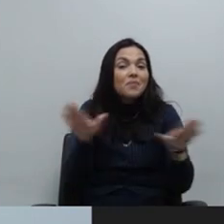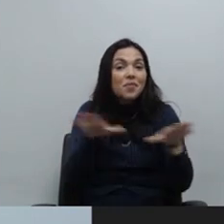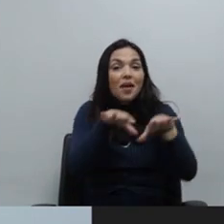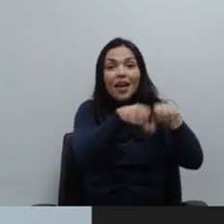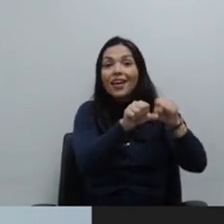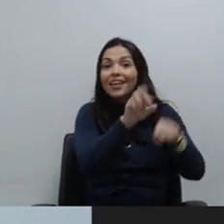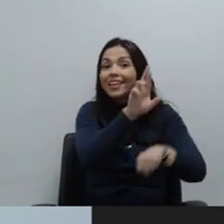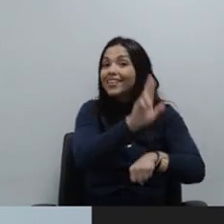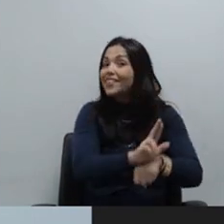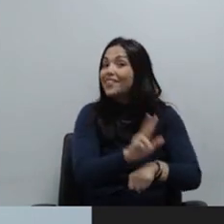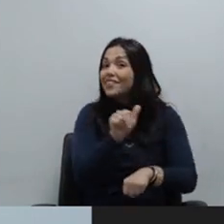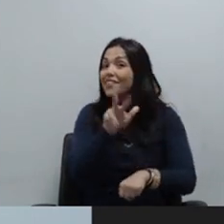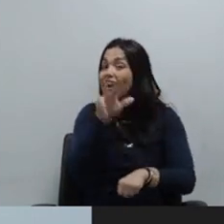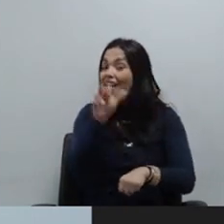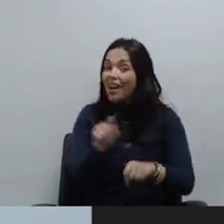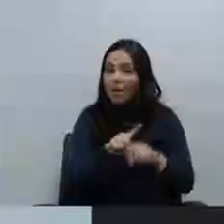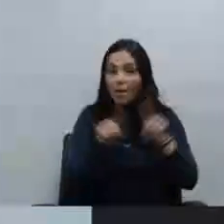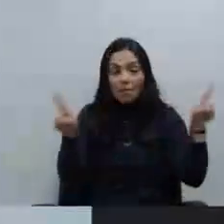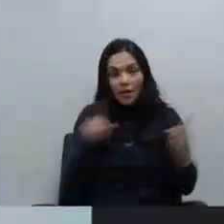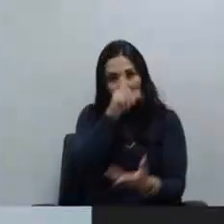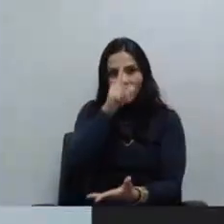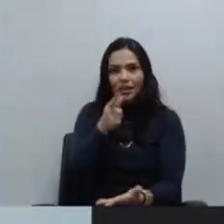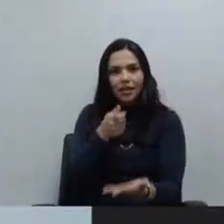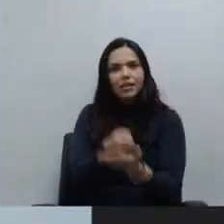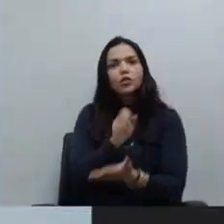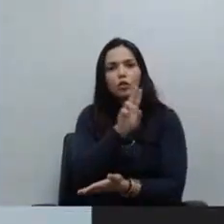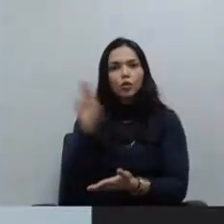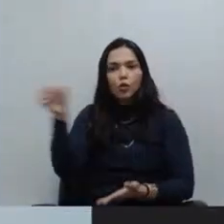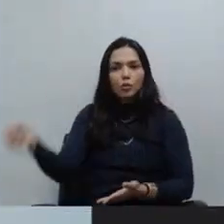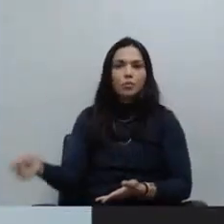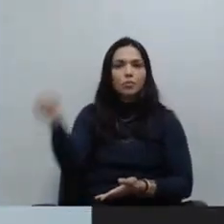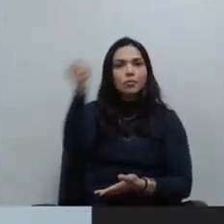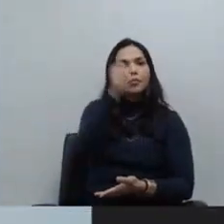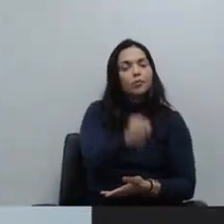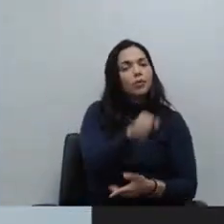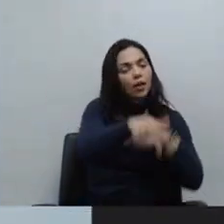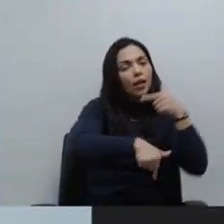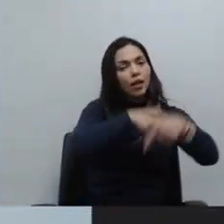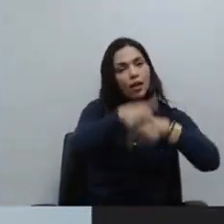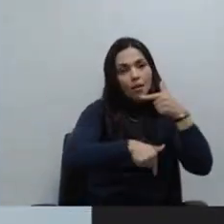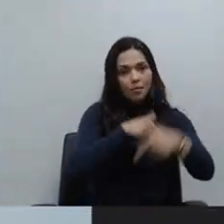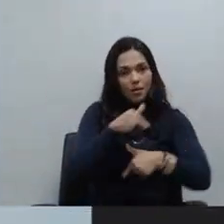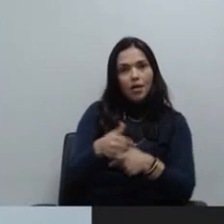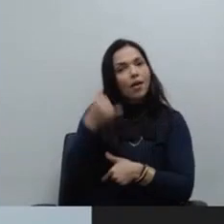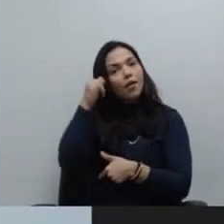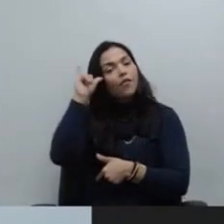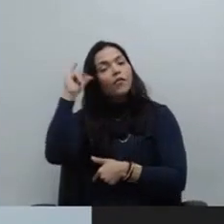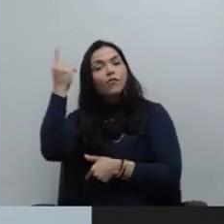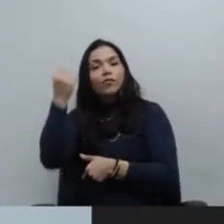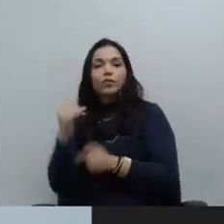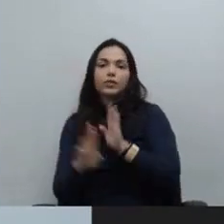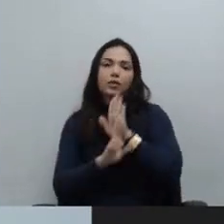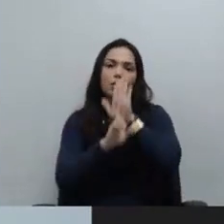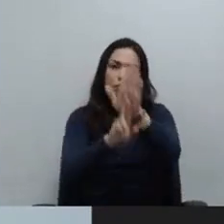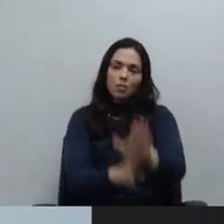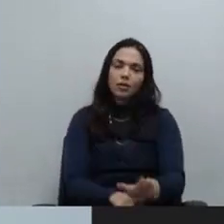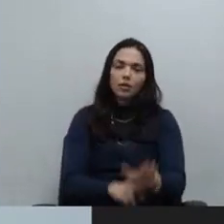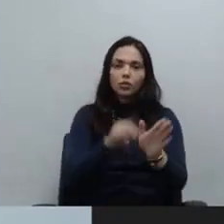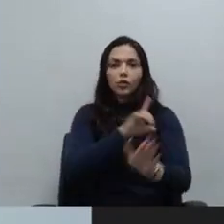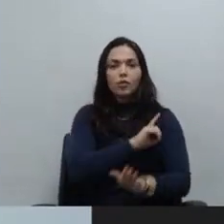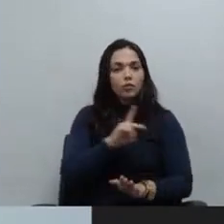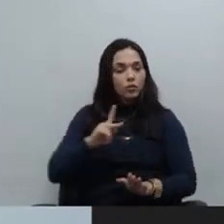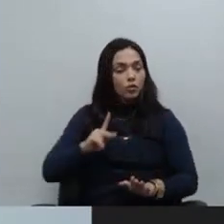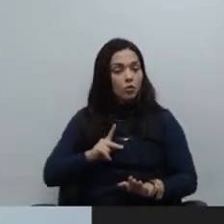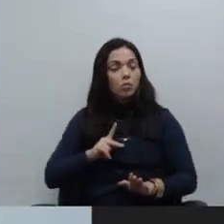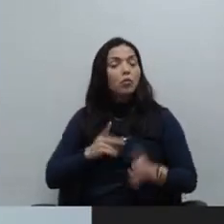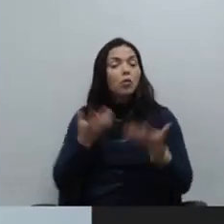de vaga, mas uma decisão de nomeação e posse do colega. A Fazenda, representando a Defensoria Pública, interpôs a apelação